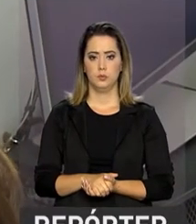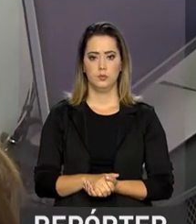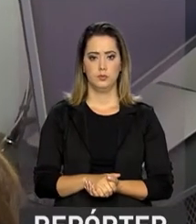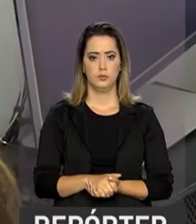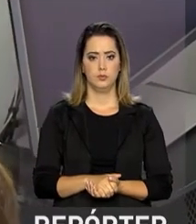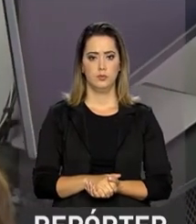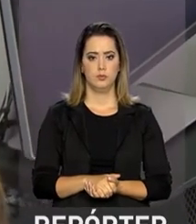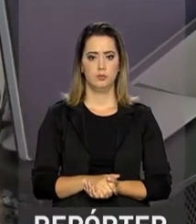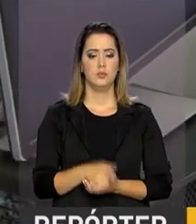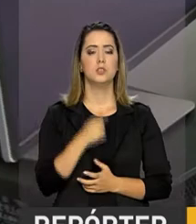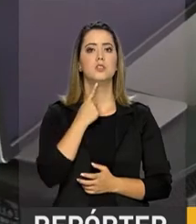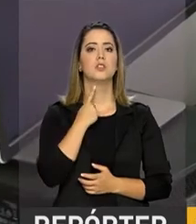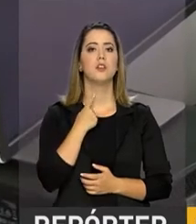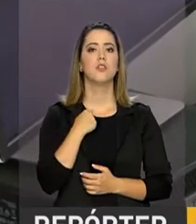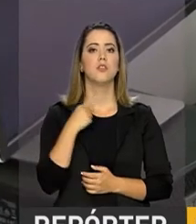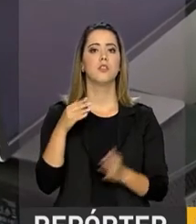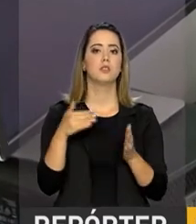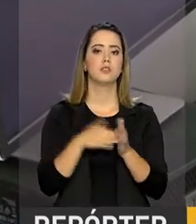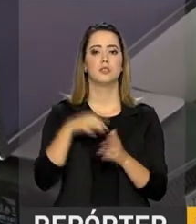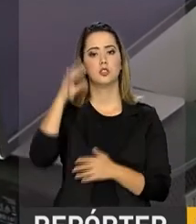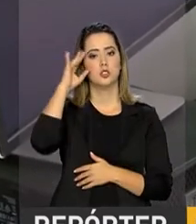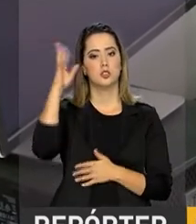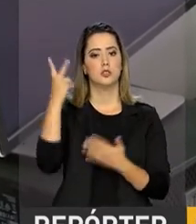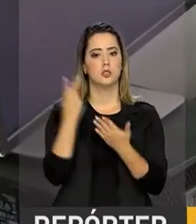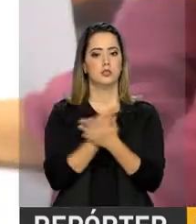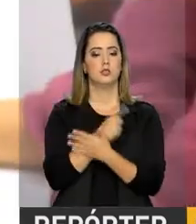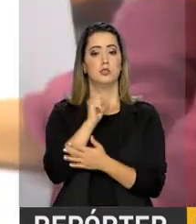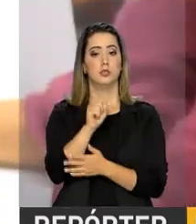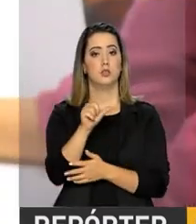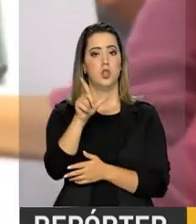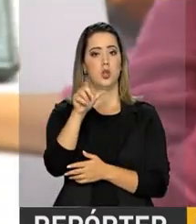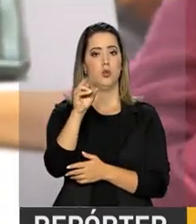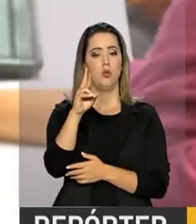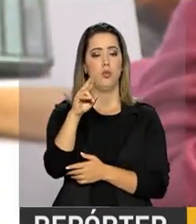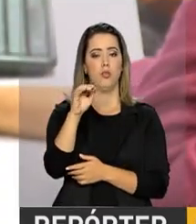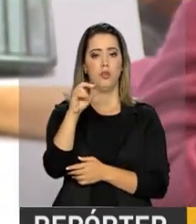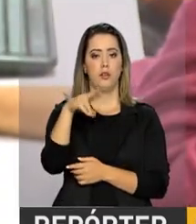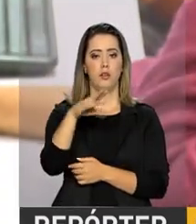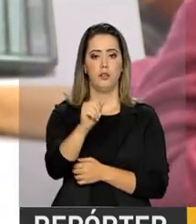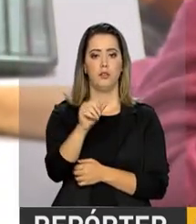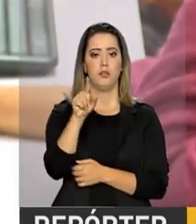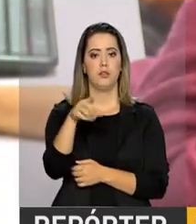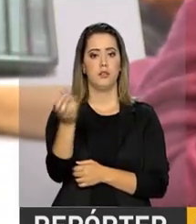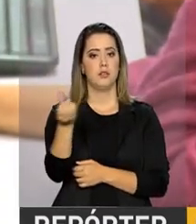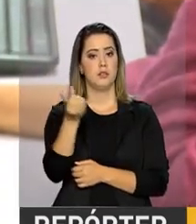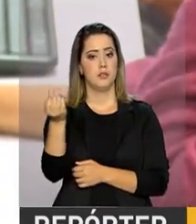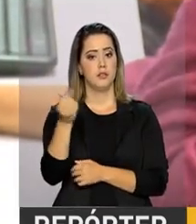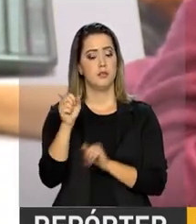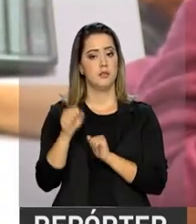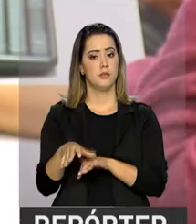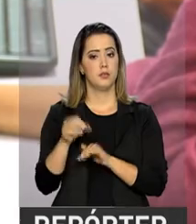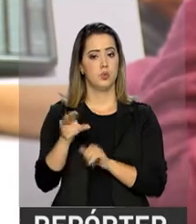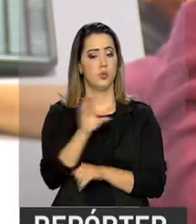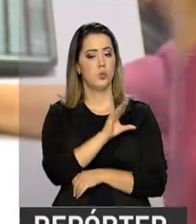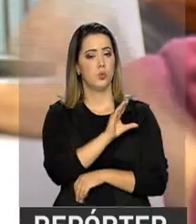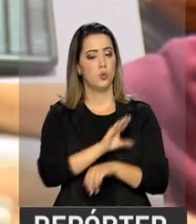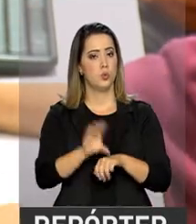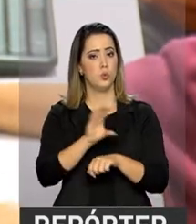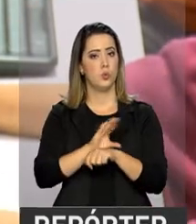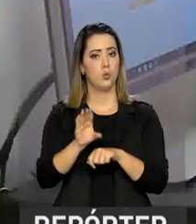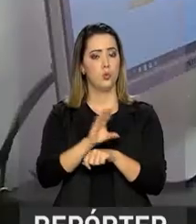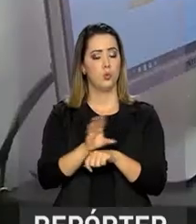Do desejo ao sonho realizado. Lorena é estudante do sexto semestre do curso de